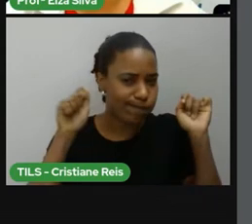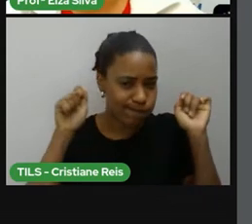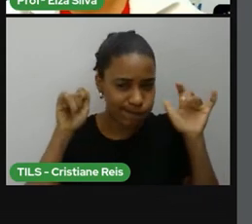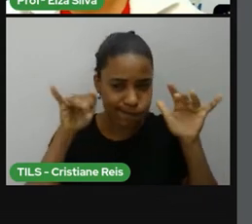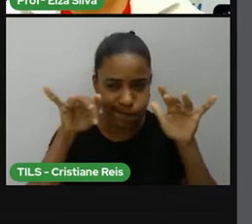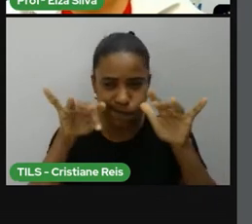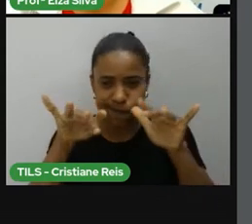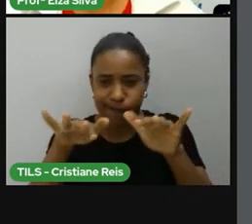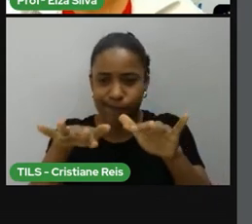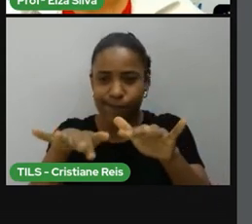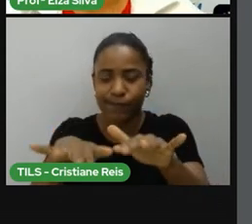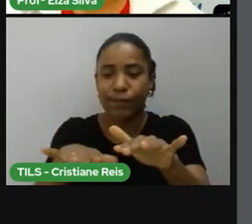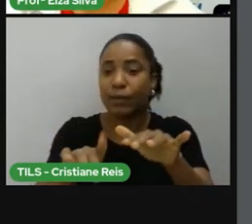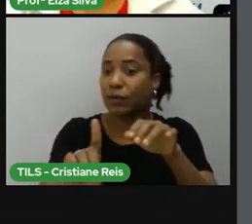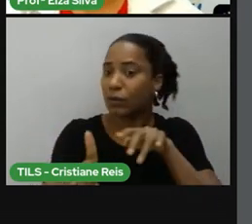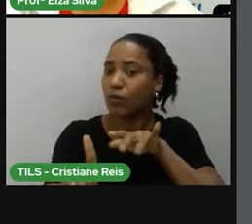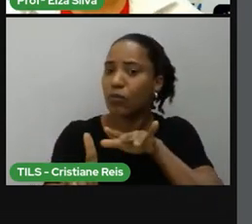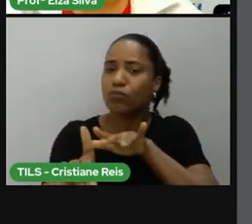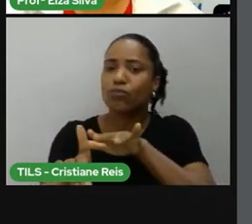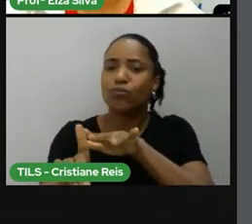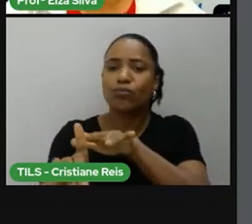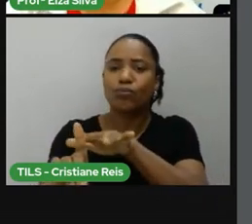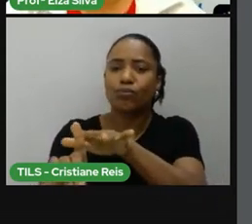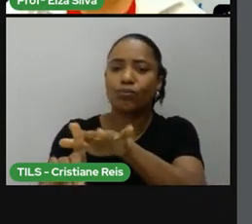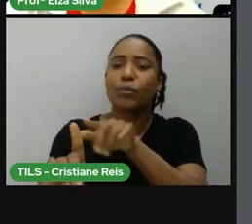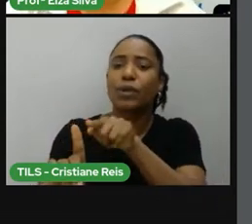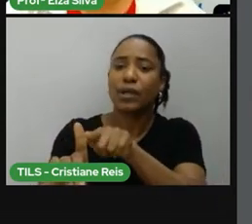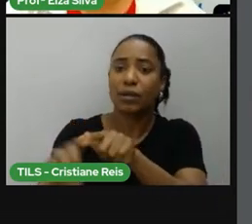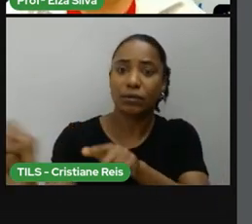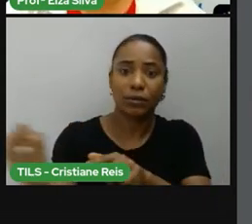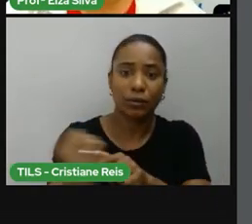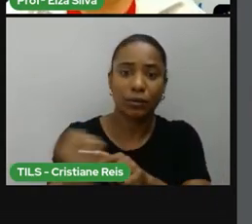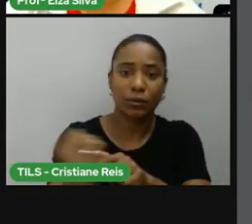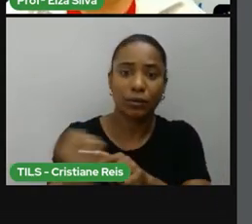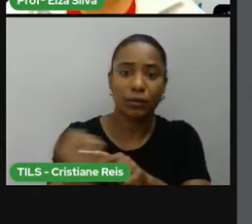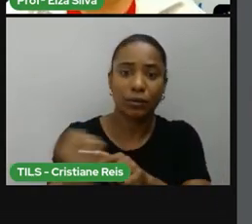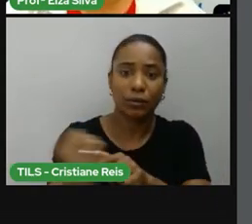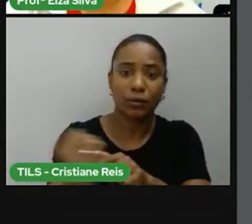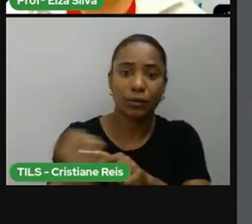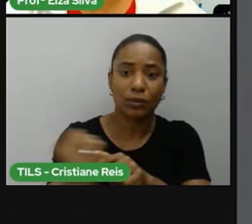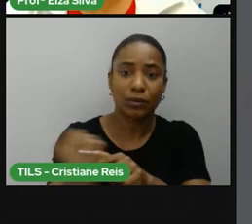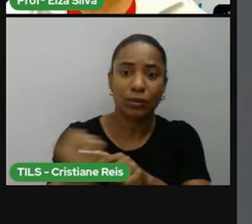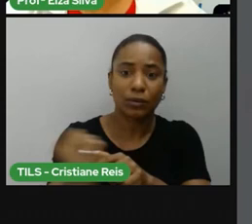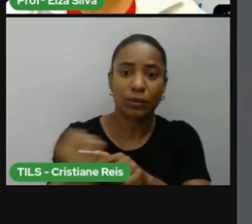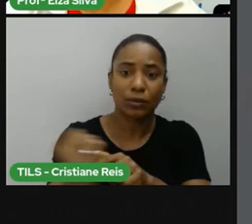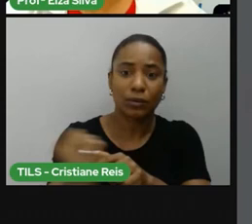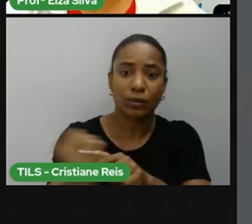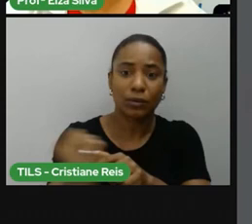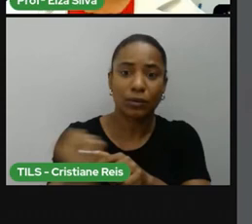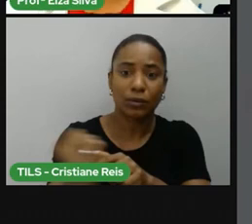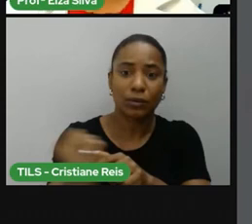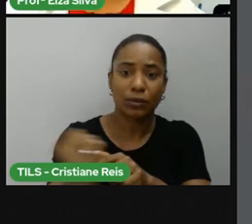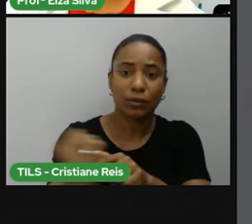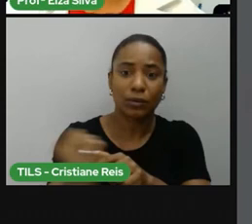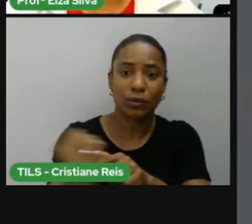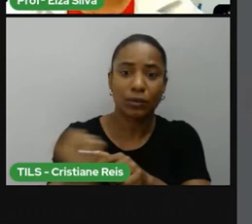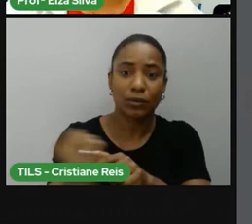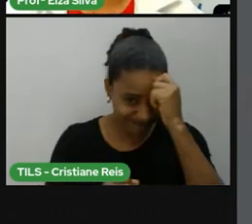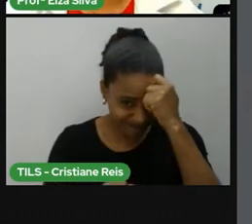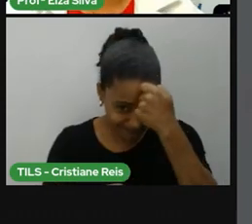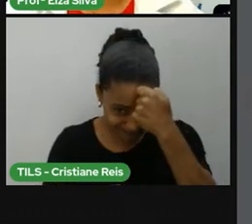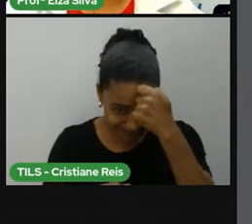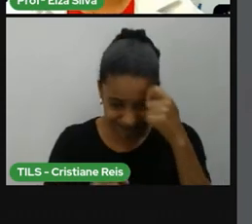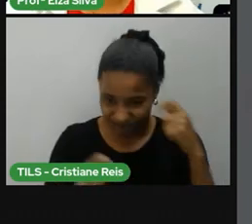King Jr. e outras personalidades que lutavam ao lado dele contra a discriminação racial.